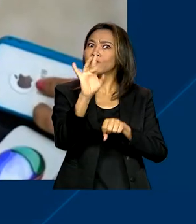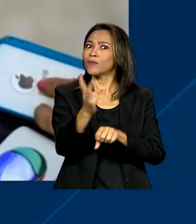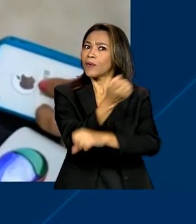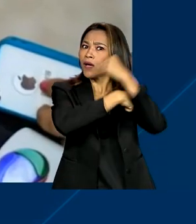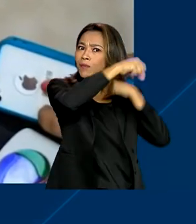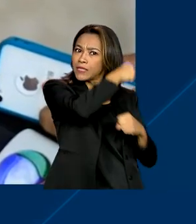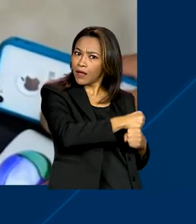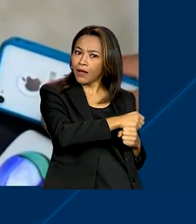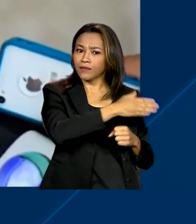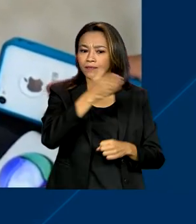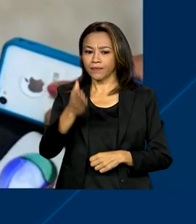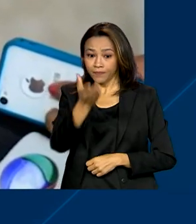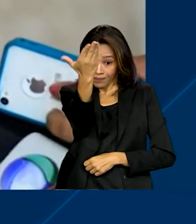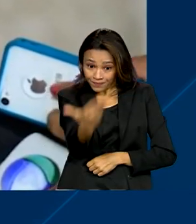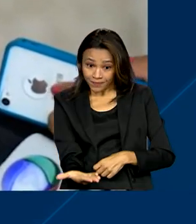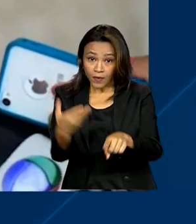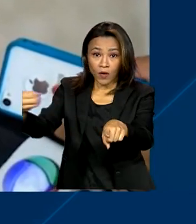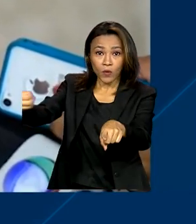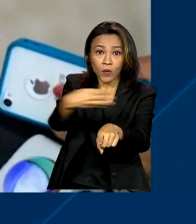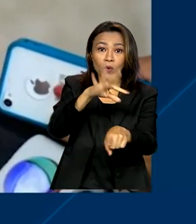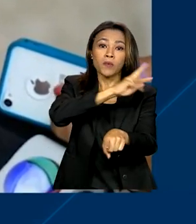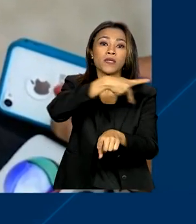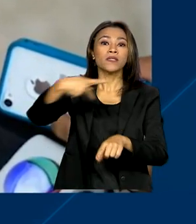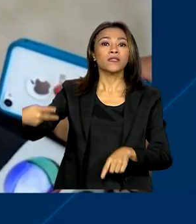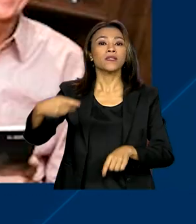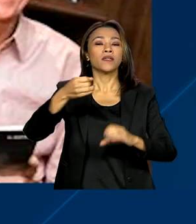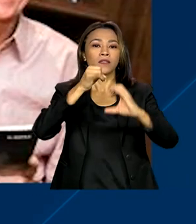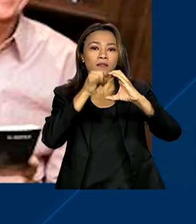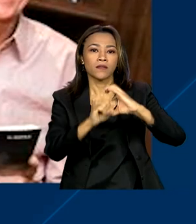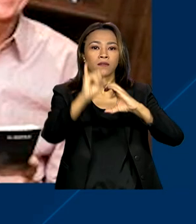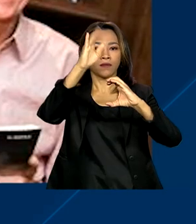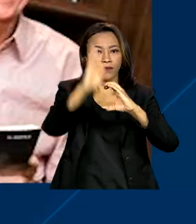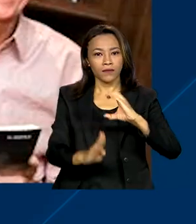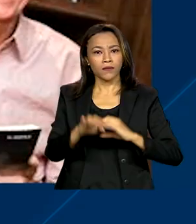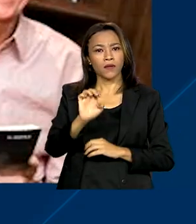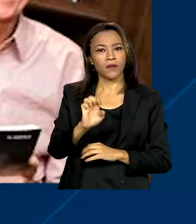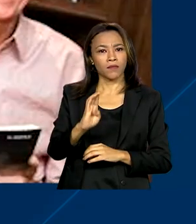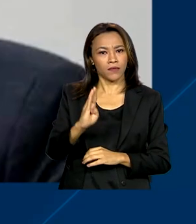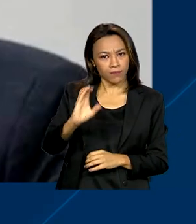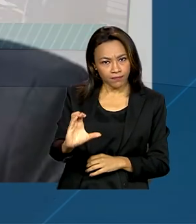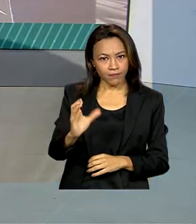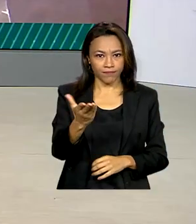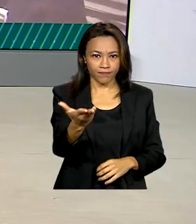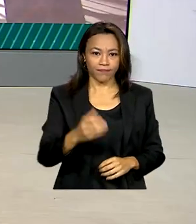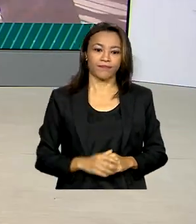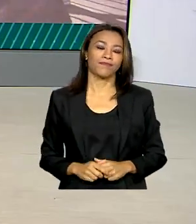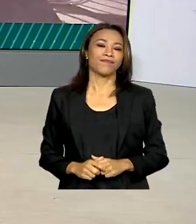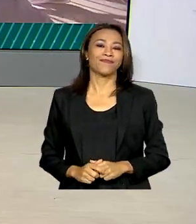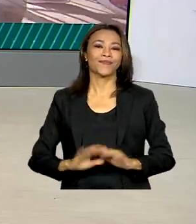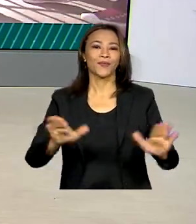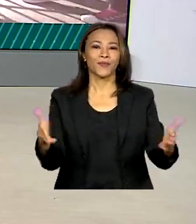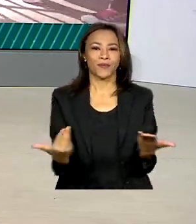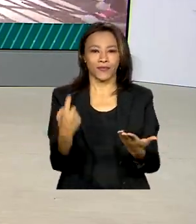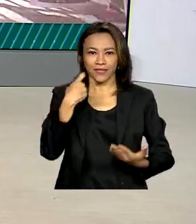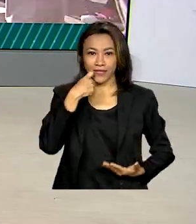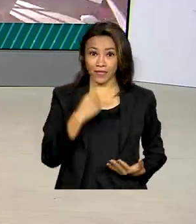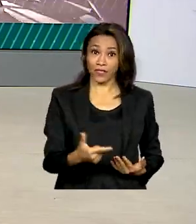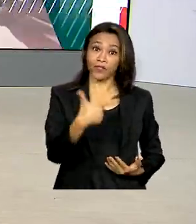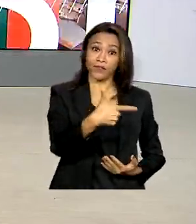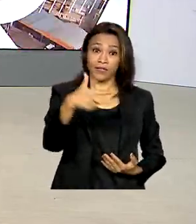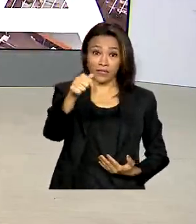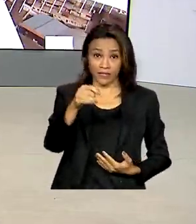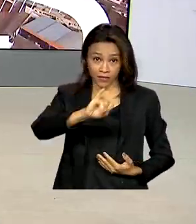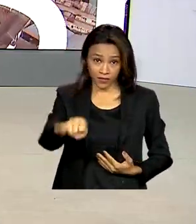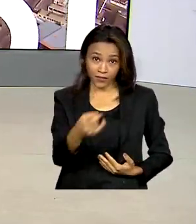Hélio Doyle será o novo presidente da empresa Brasil de Comunicação. Sexta-feira, 27